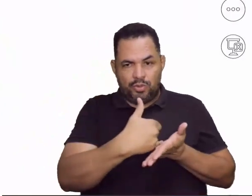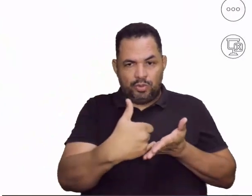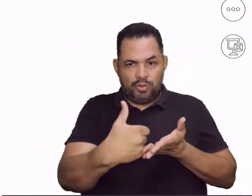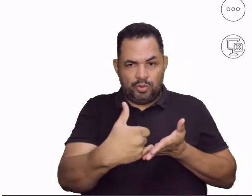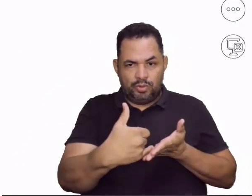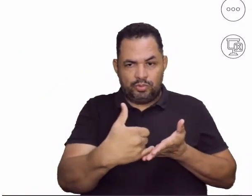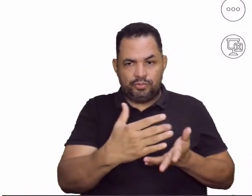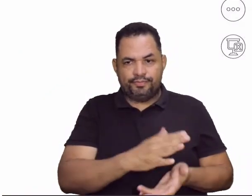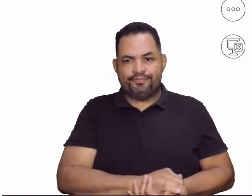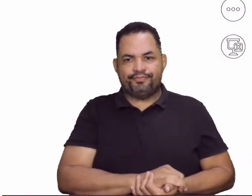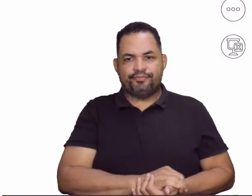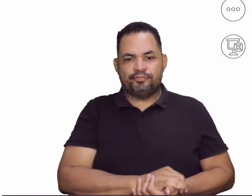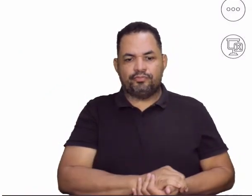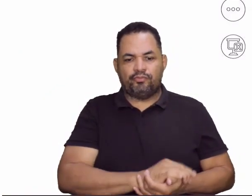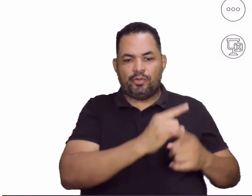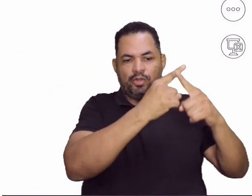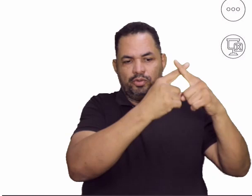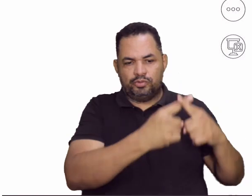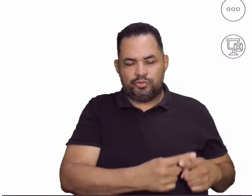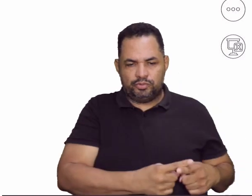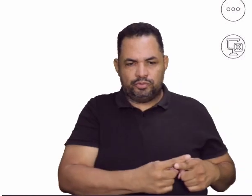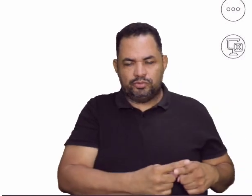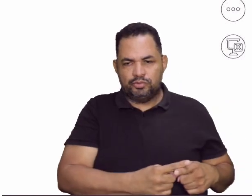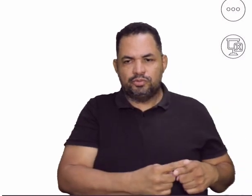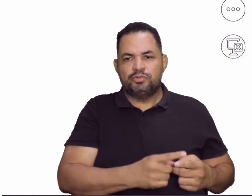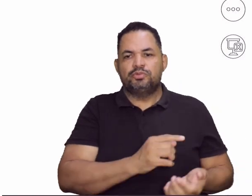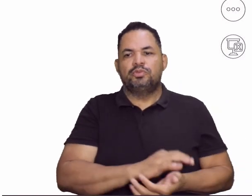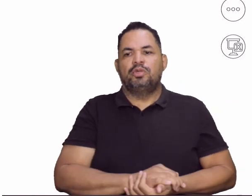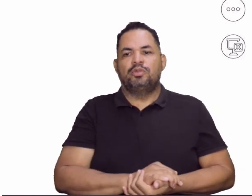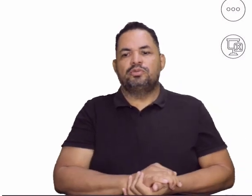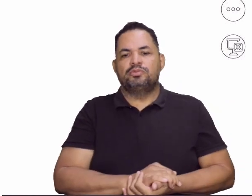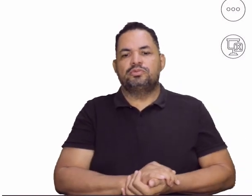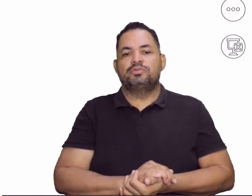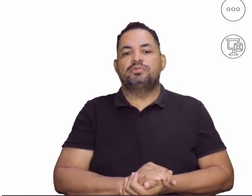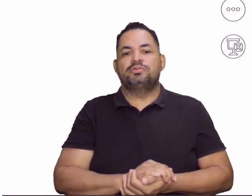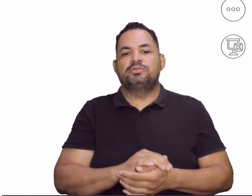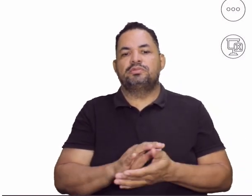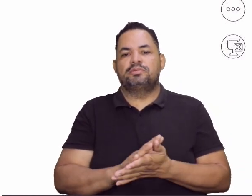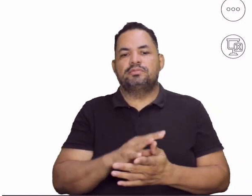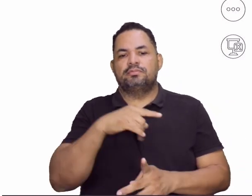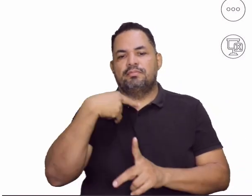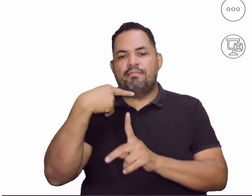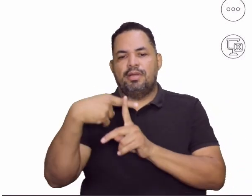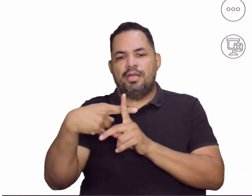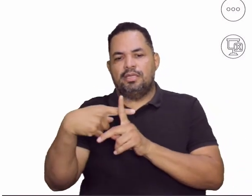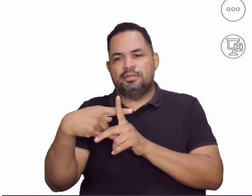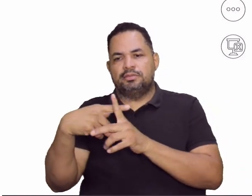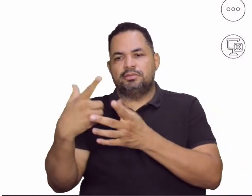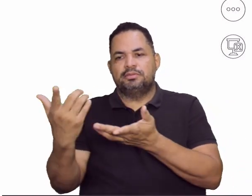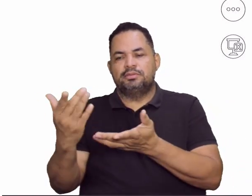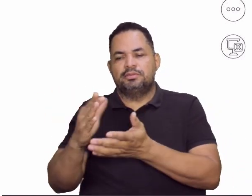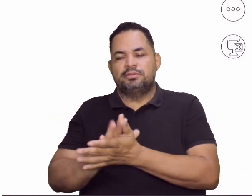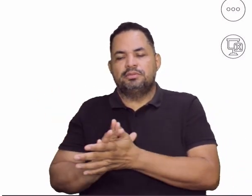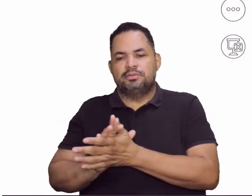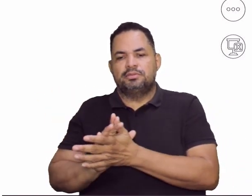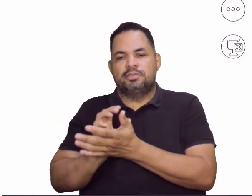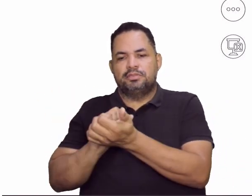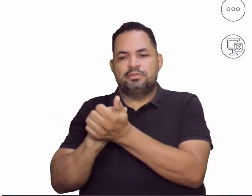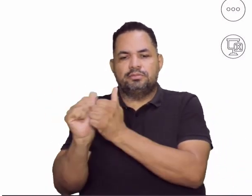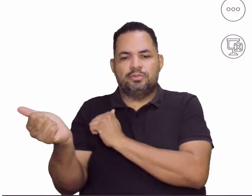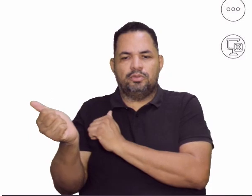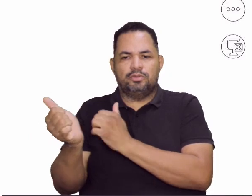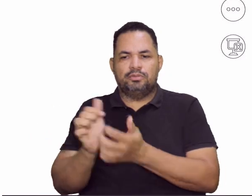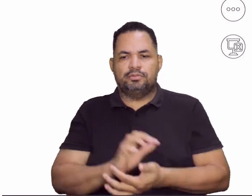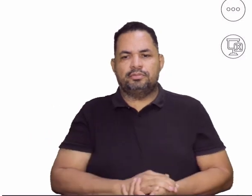sobre o jogo versus o esporte. E aí, talvez, você deva estar se